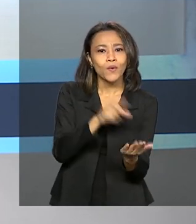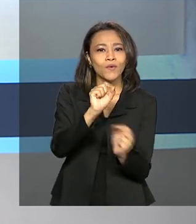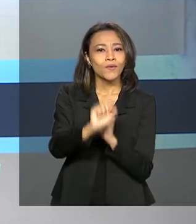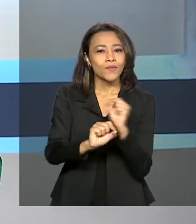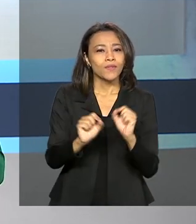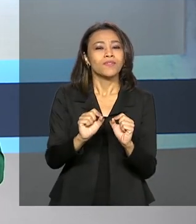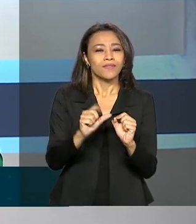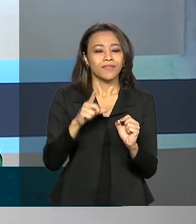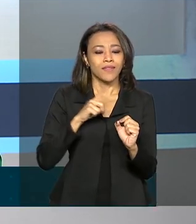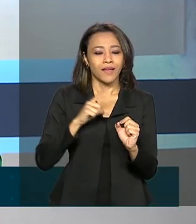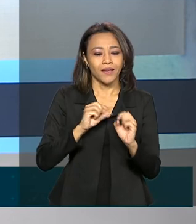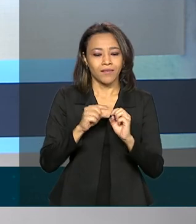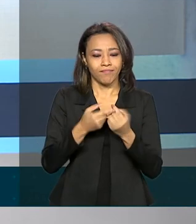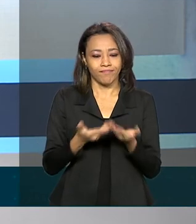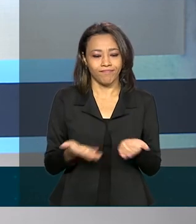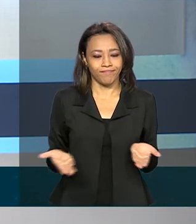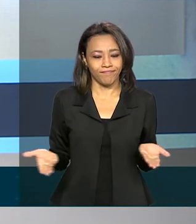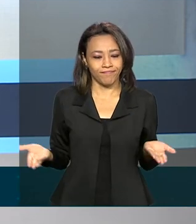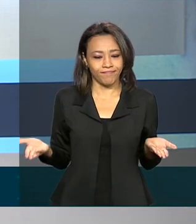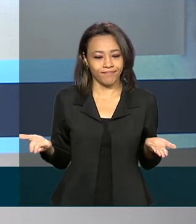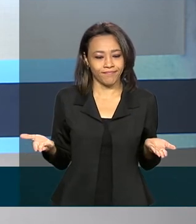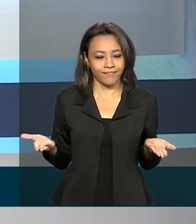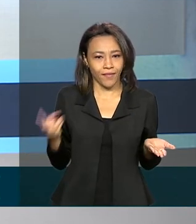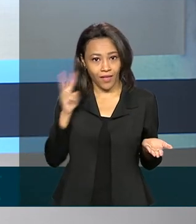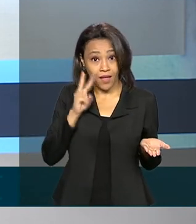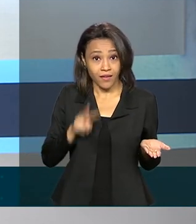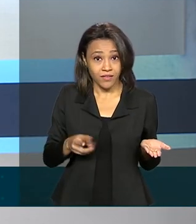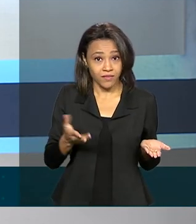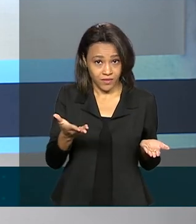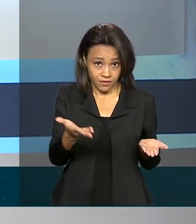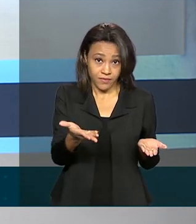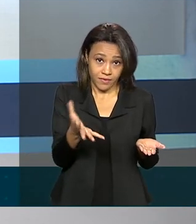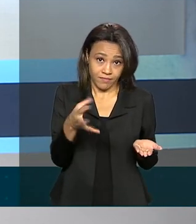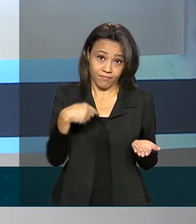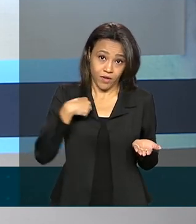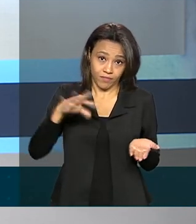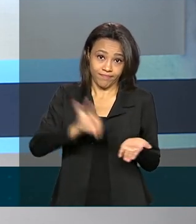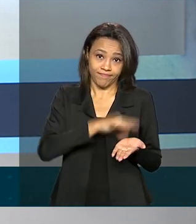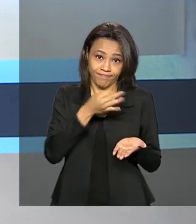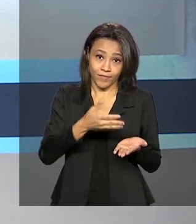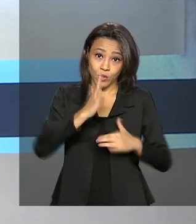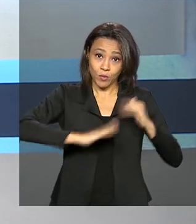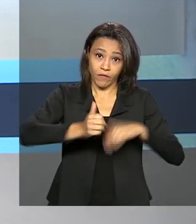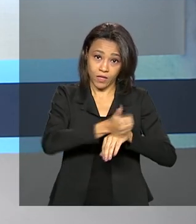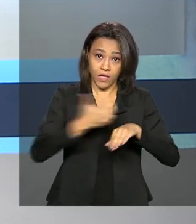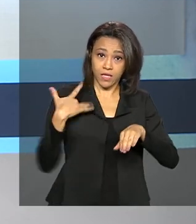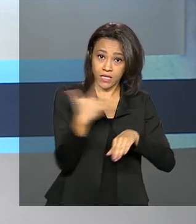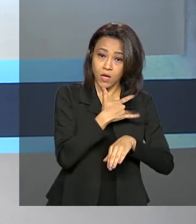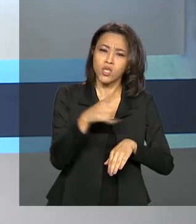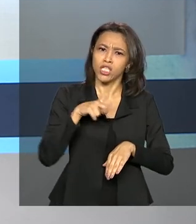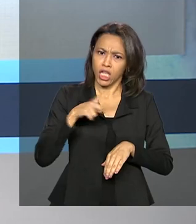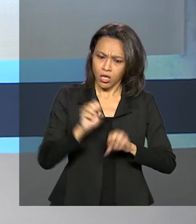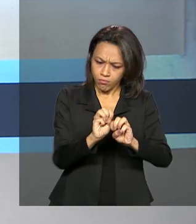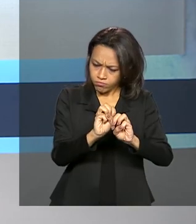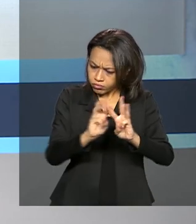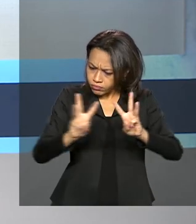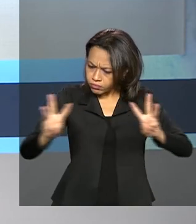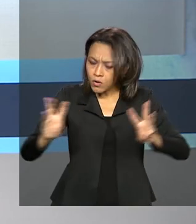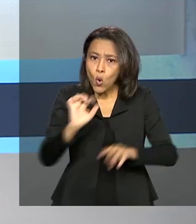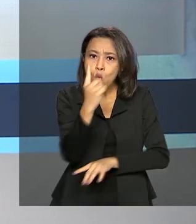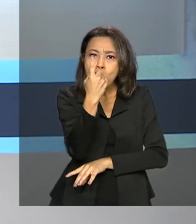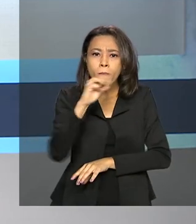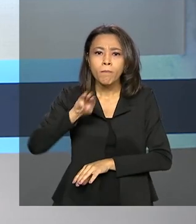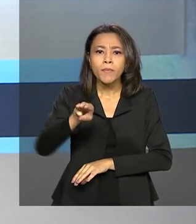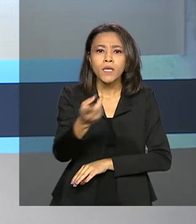ação O Brasil Conta Comigo. O endereço é esse aí que aparece na sua tela. A plataforma já conta com mais de um milhão de